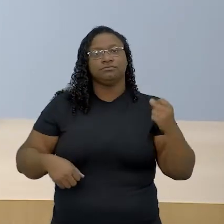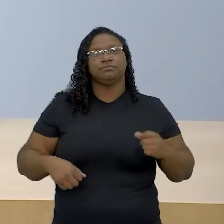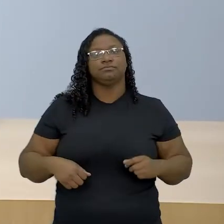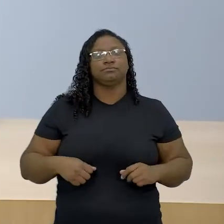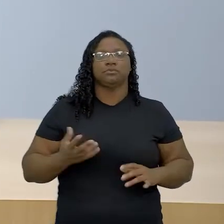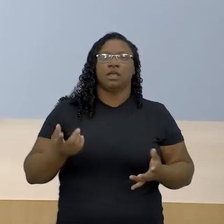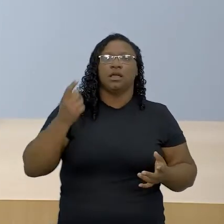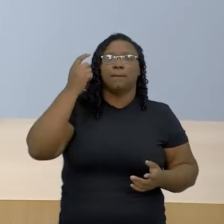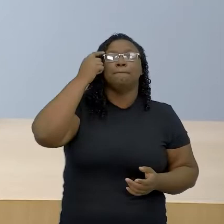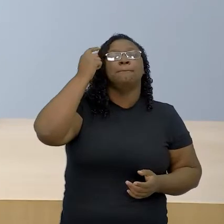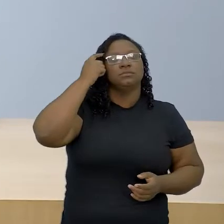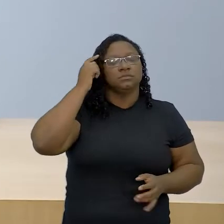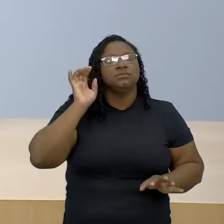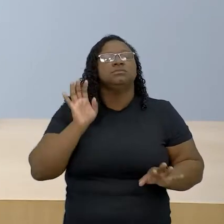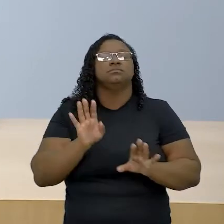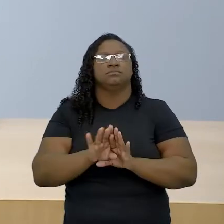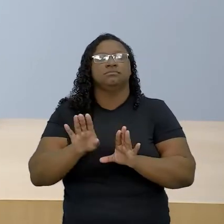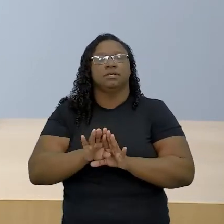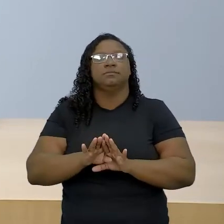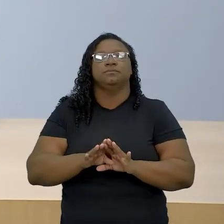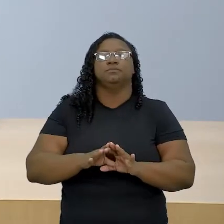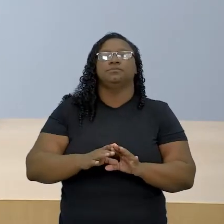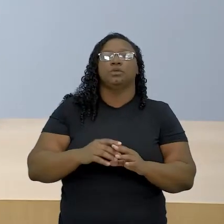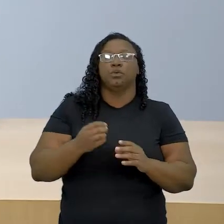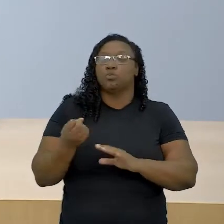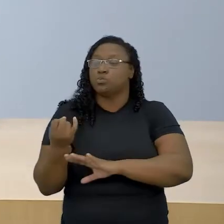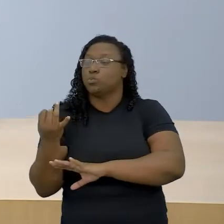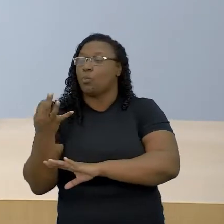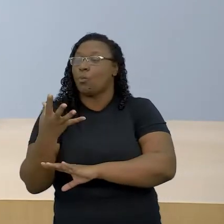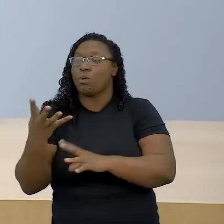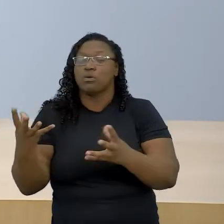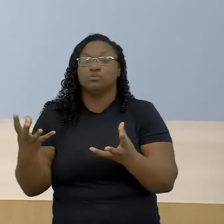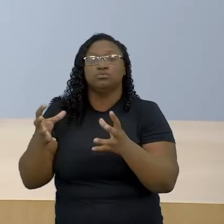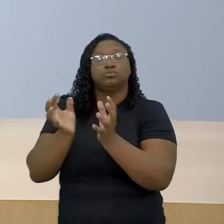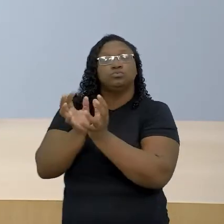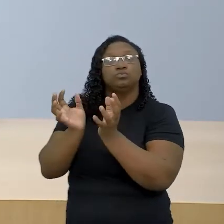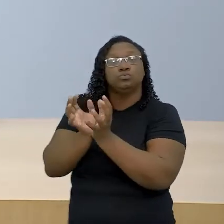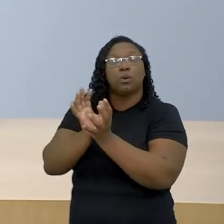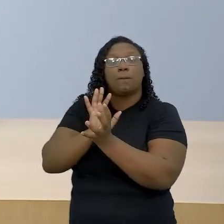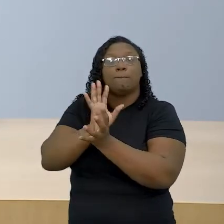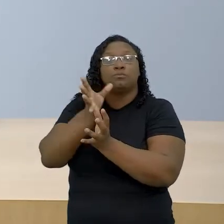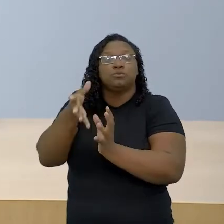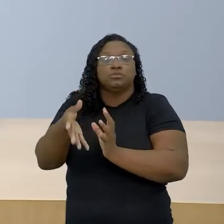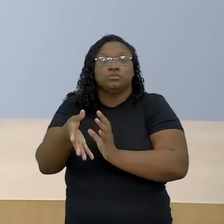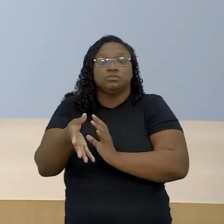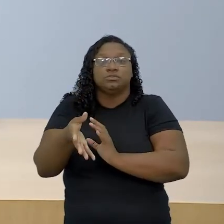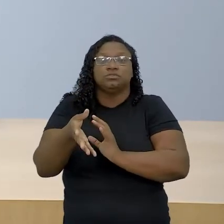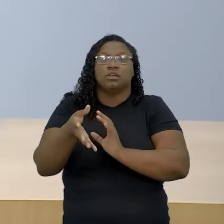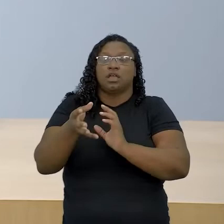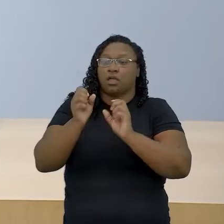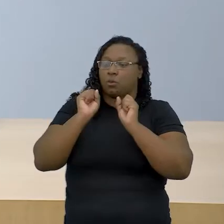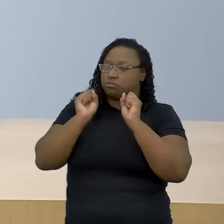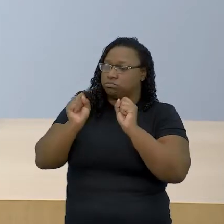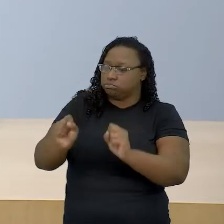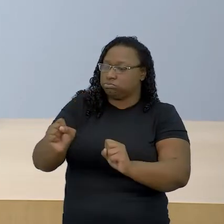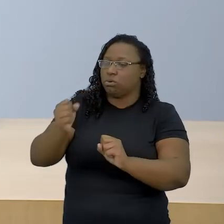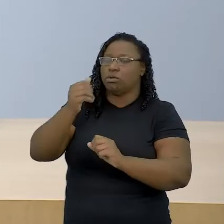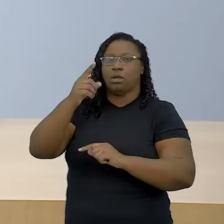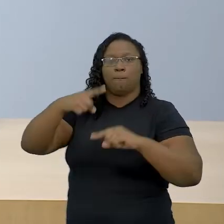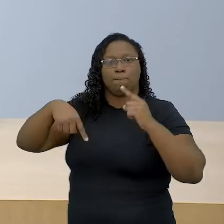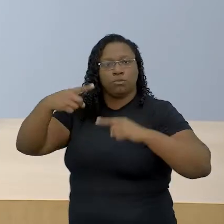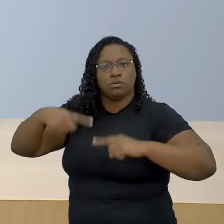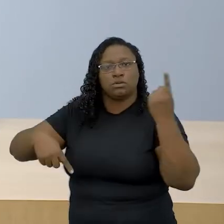contemporaneamente também, quais são os grupos que, alijados de poder político, poder